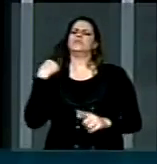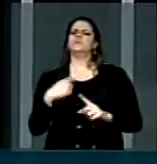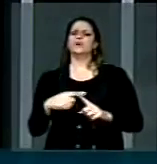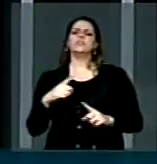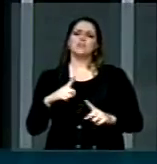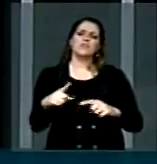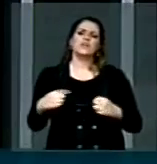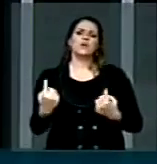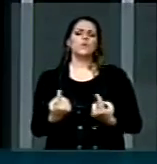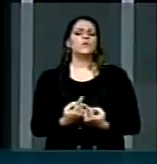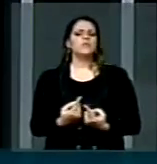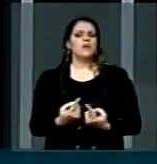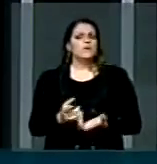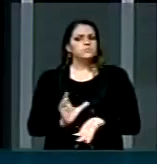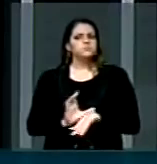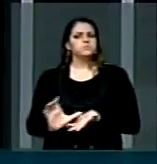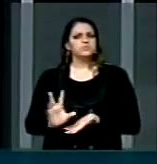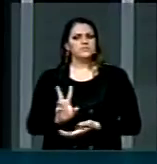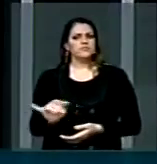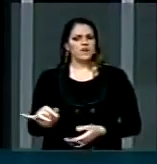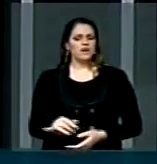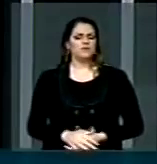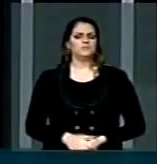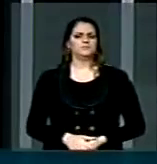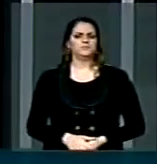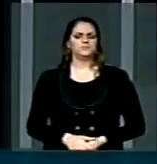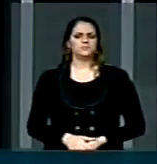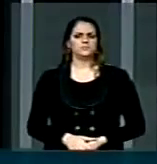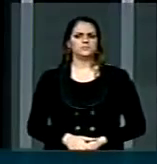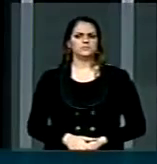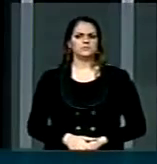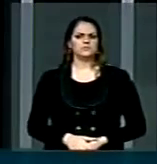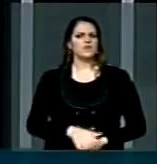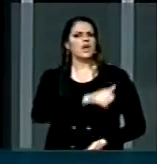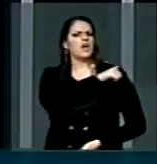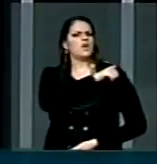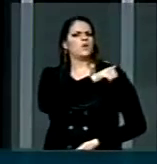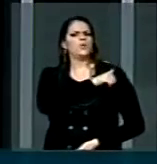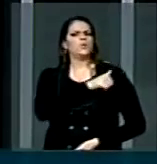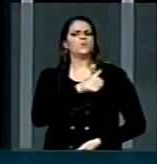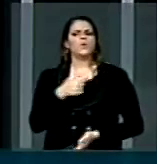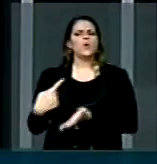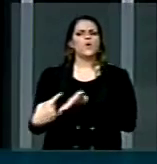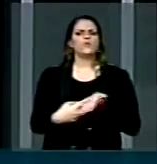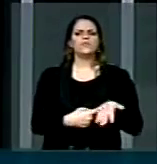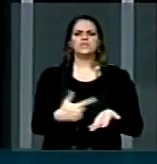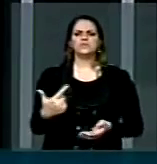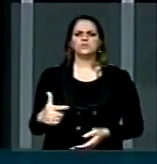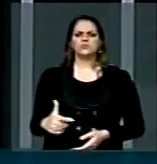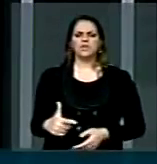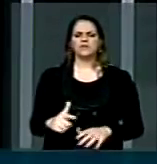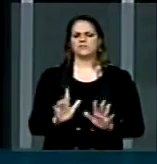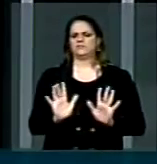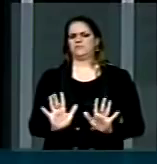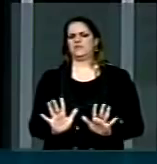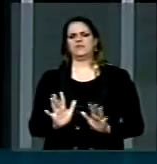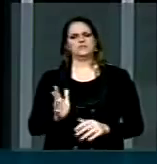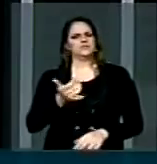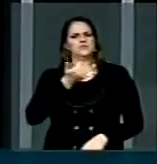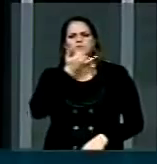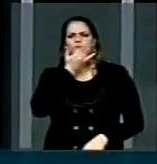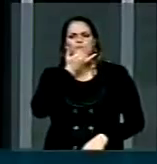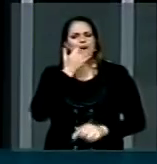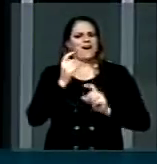reitor para anunciar recursos para a casa de estudante, e que os alunos não foram convidados. Ora, esta é uma questão